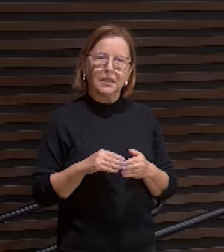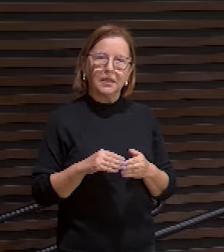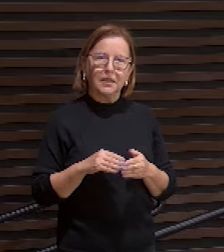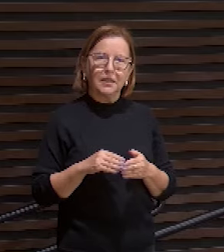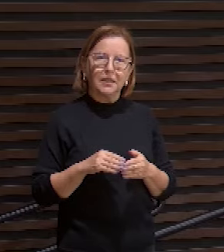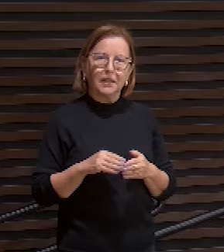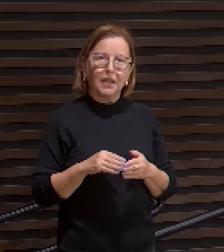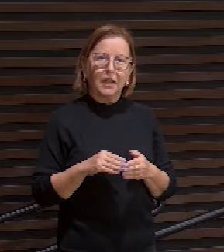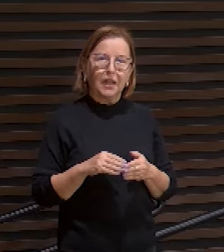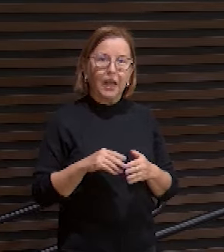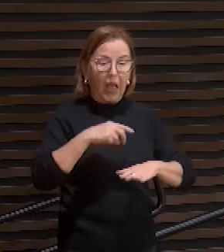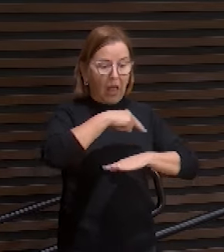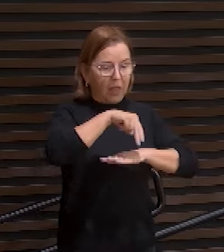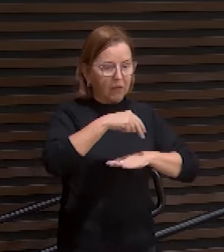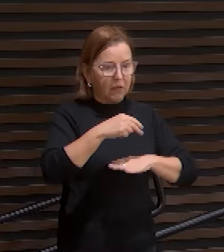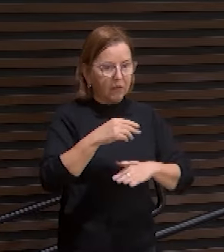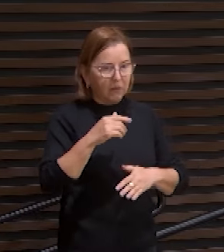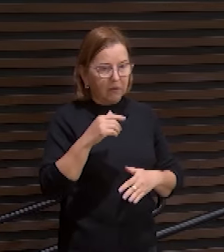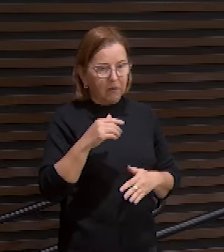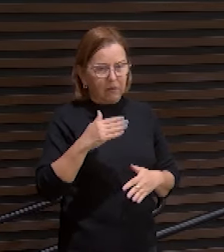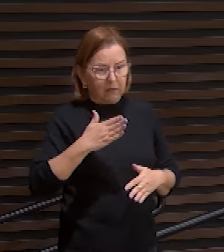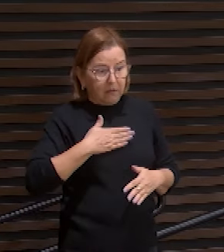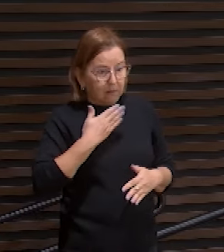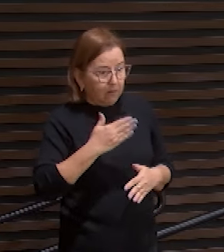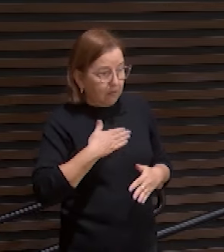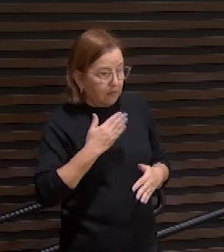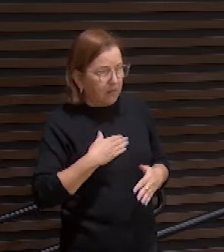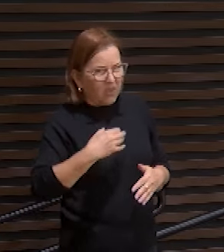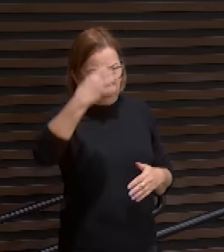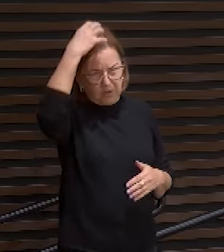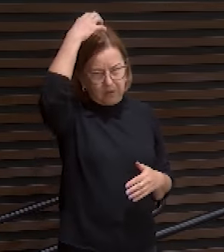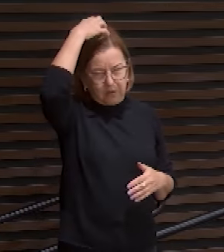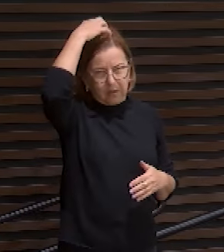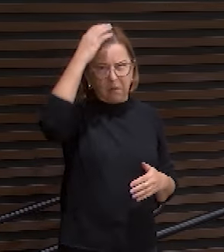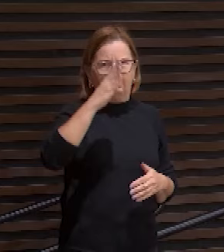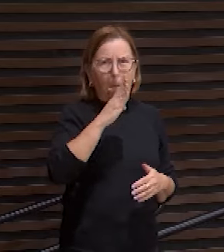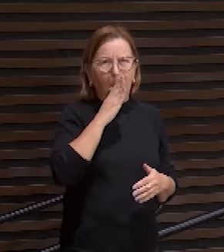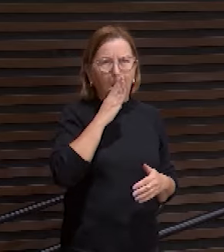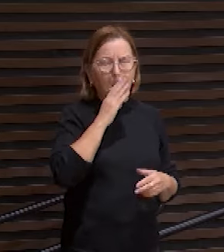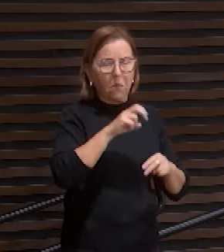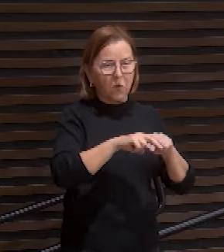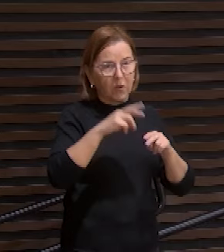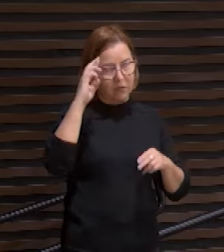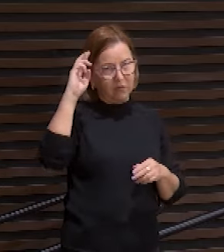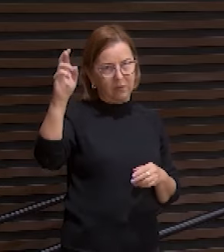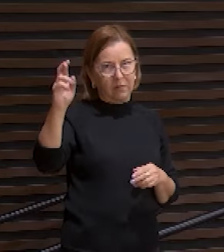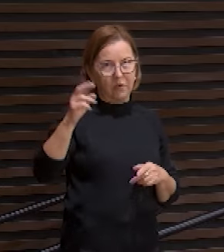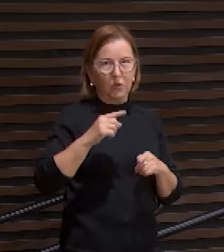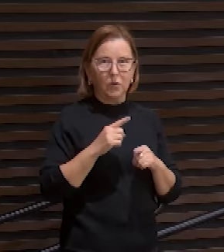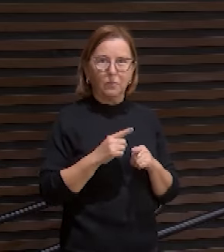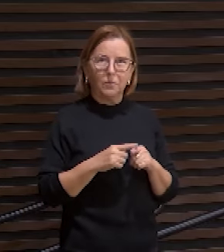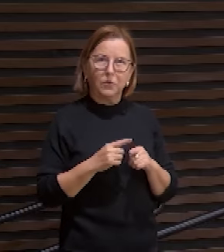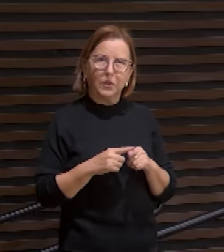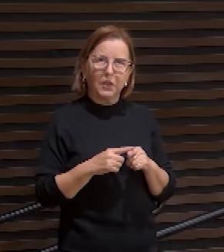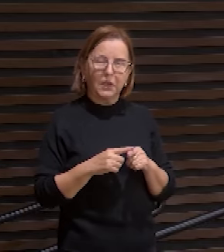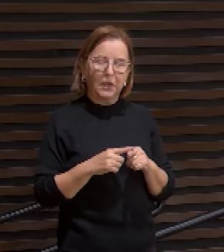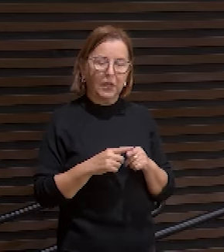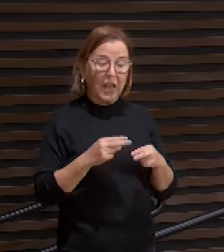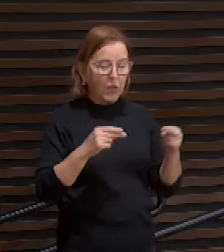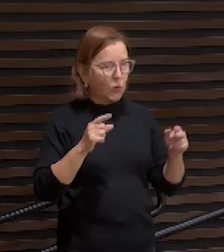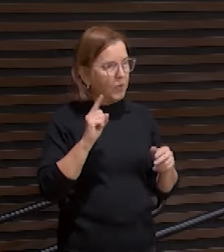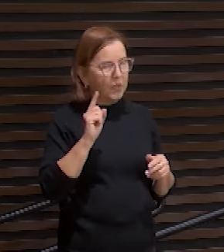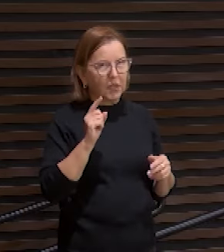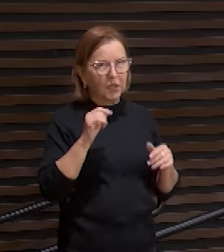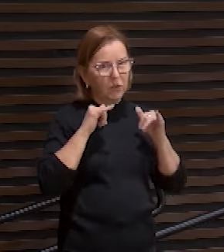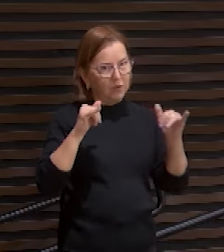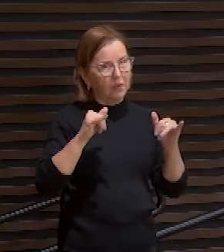nações. E os reis fecharão a sua boca por causa dele. Porque aquilo que não lhes foi anunciado verão, e aquilo que não